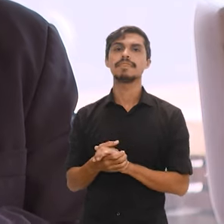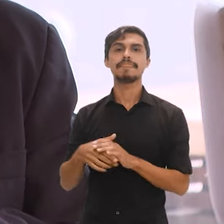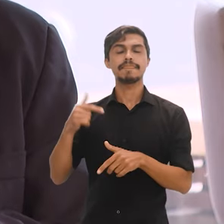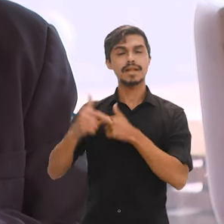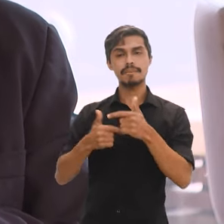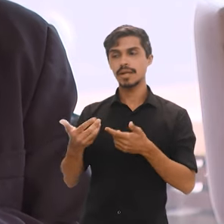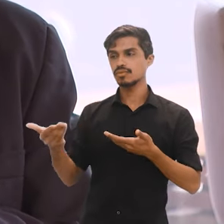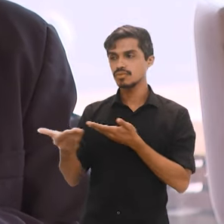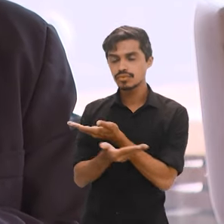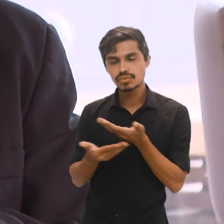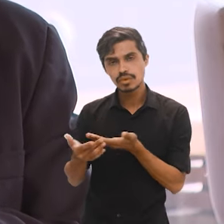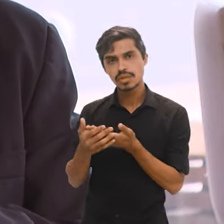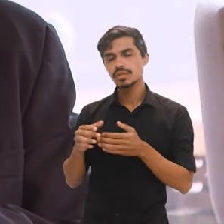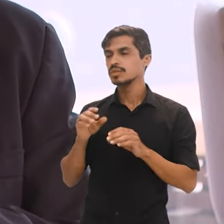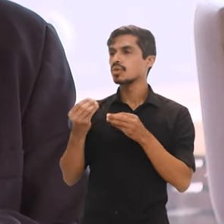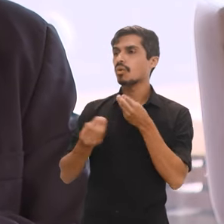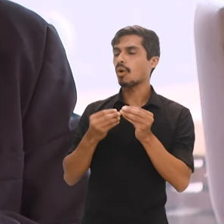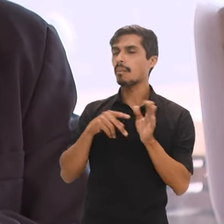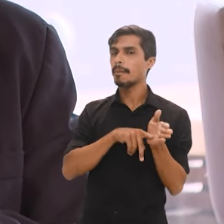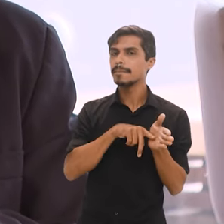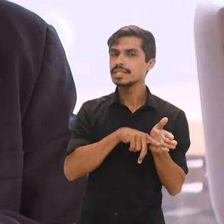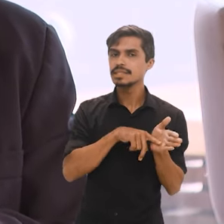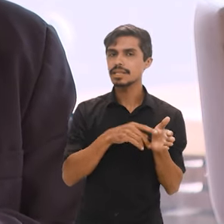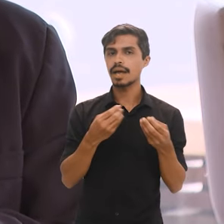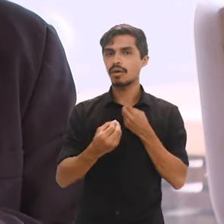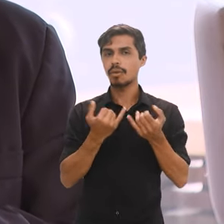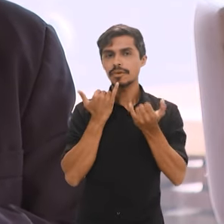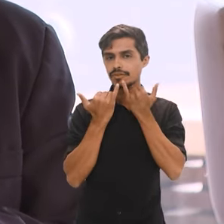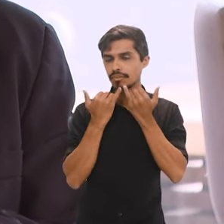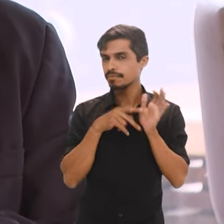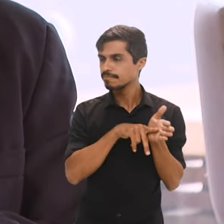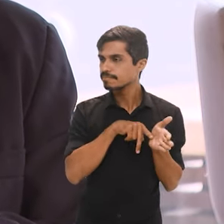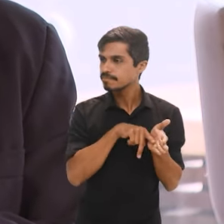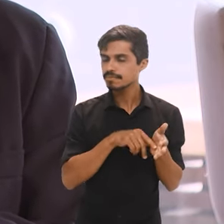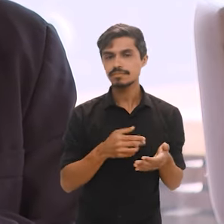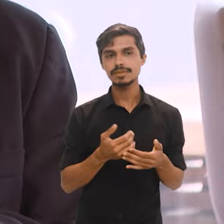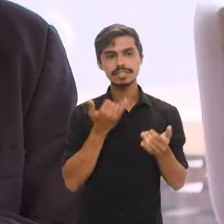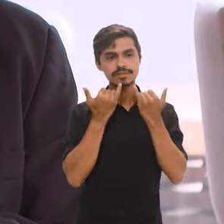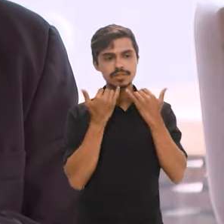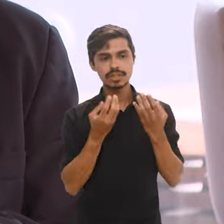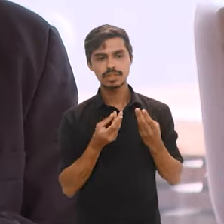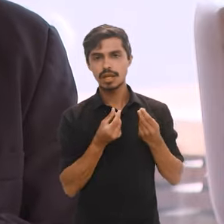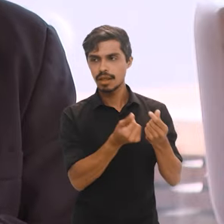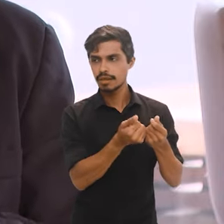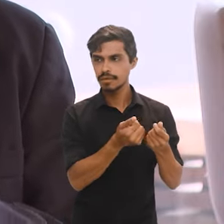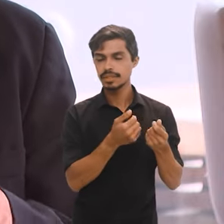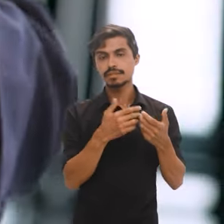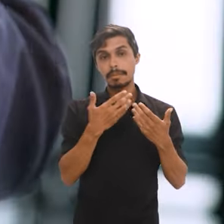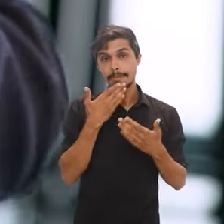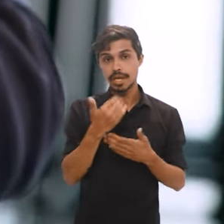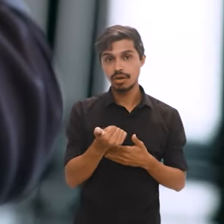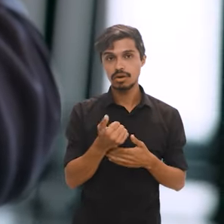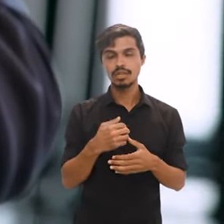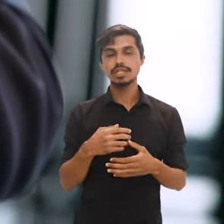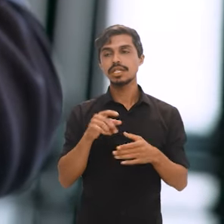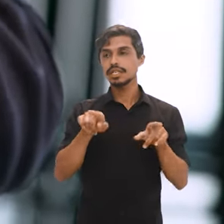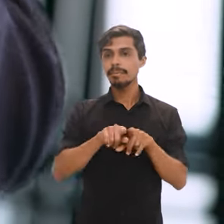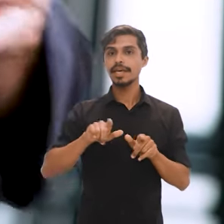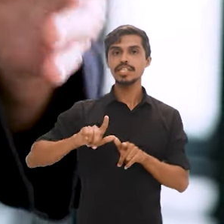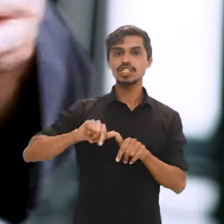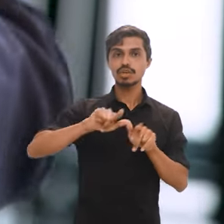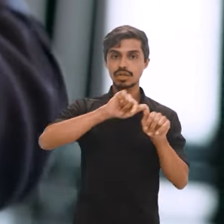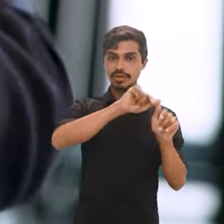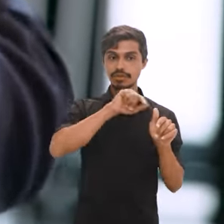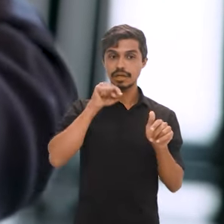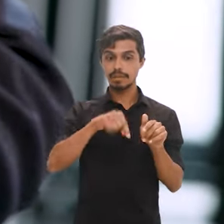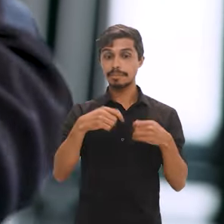trabalhos conjuntos em relação a dados, em relação a informação estatística e geográfica, que é também